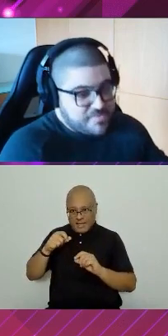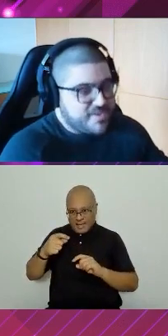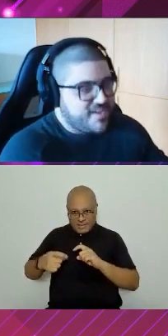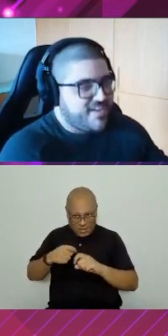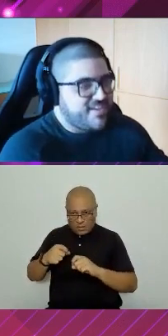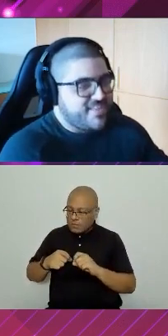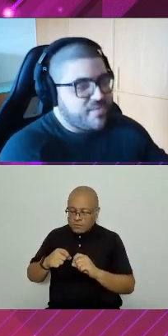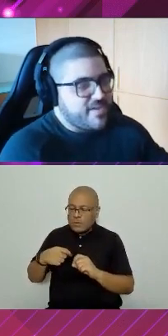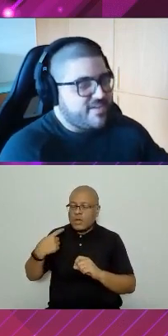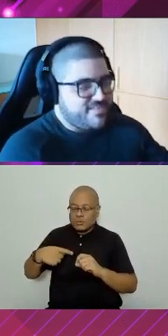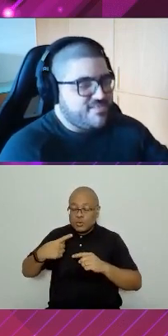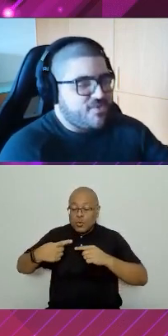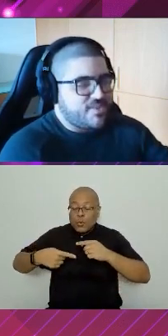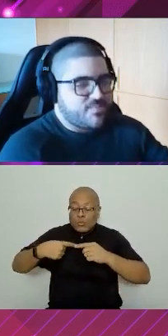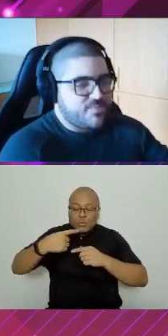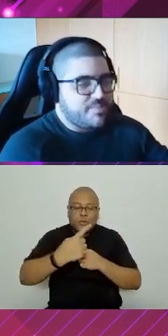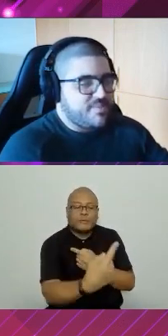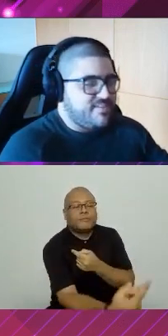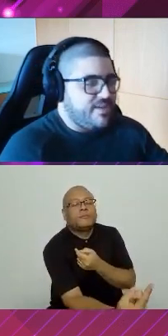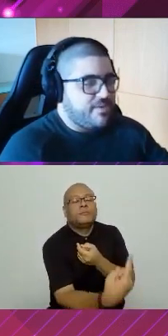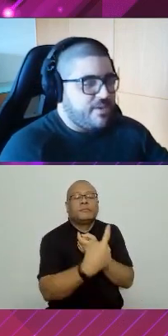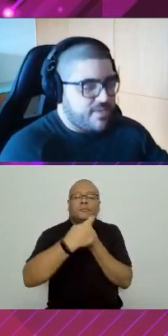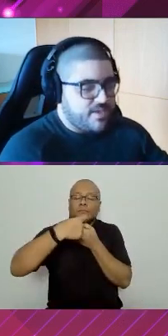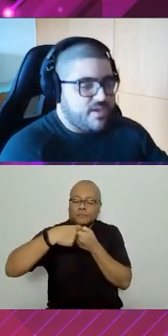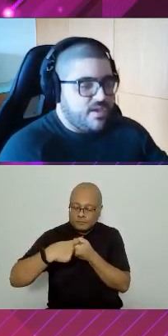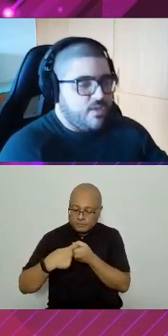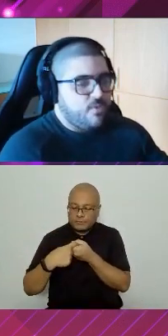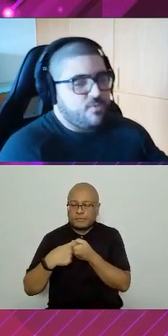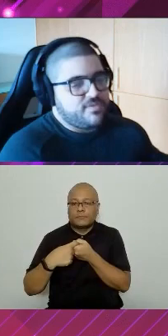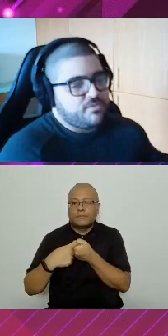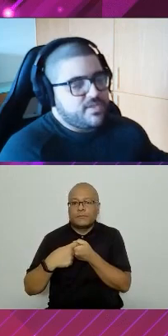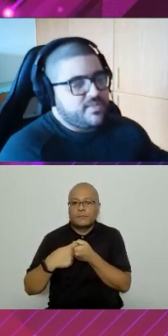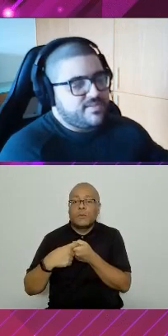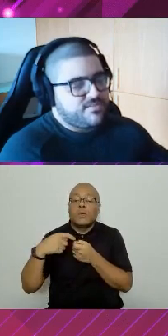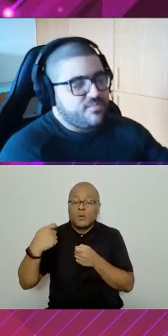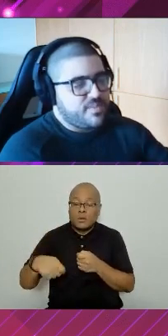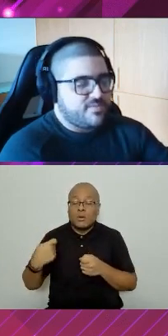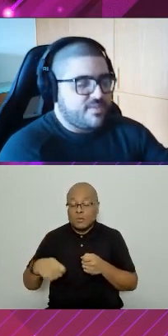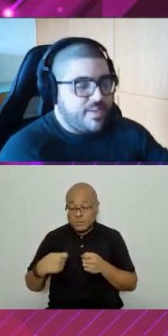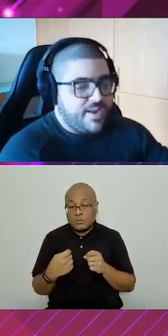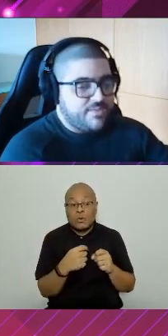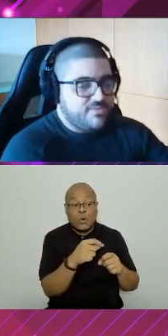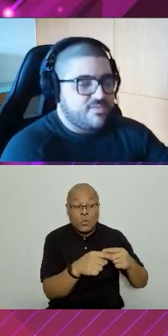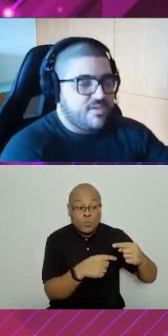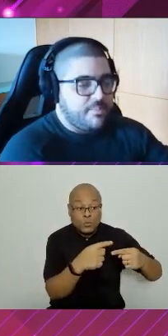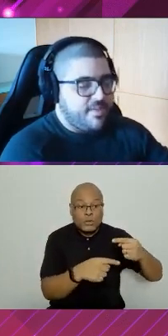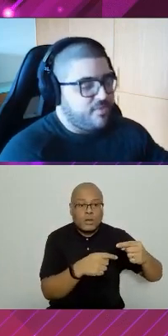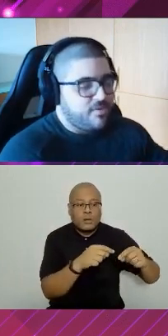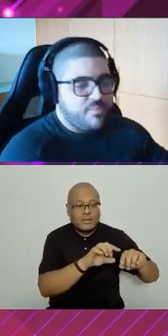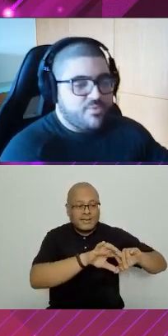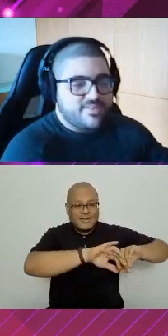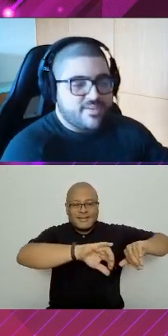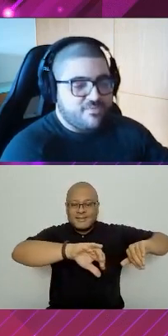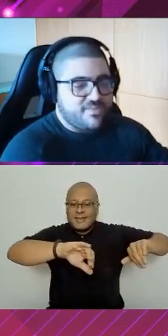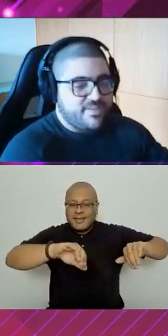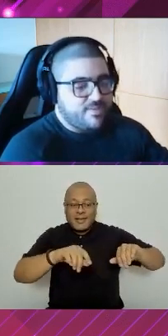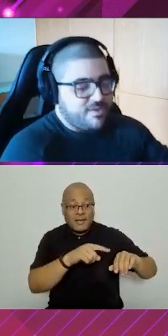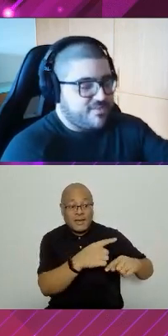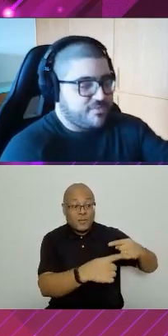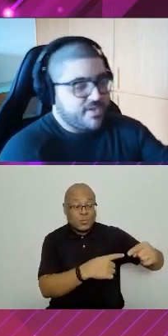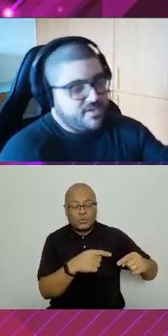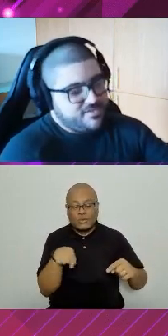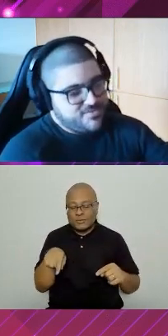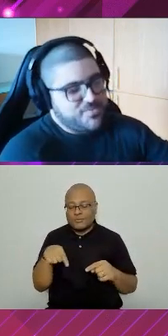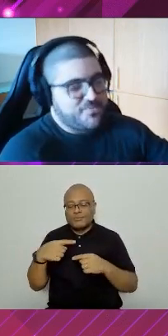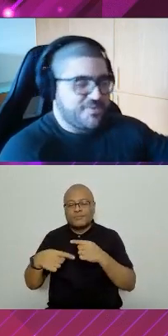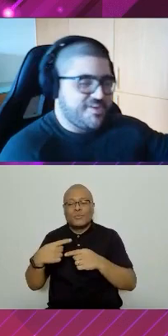Não. Então, a gente volta para o problema inicial, que é o quê? Eu consigo ter desenvolvimentos separados, mas qualquer mudança que eu fizer, eu